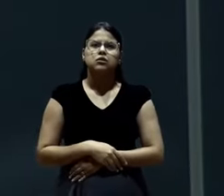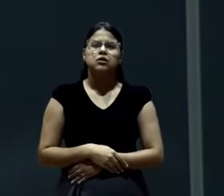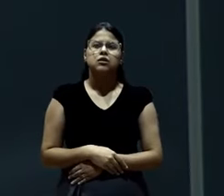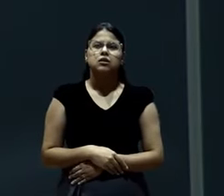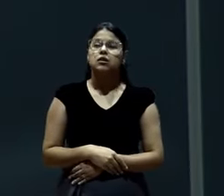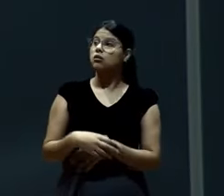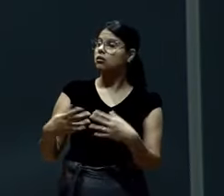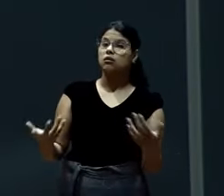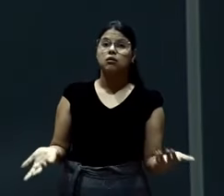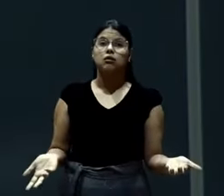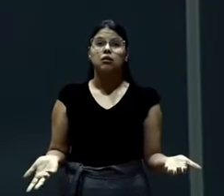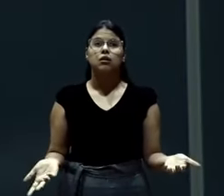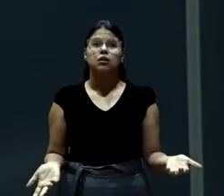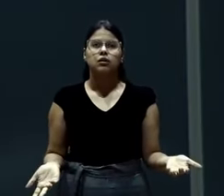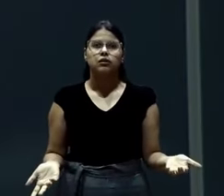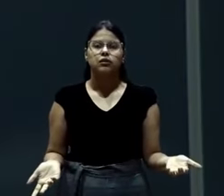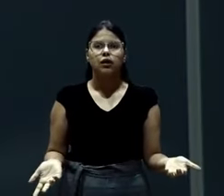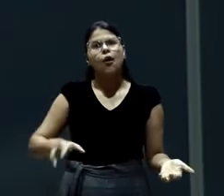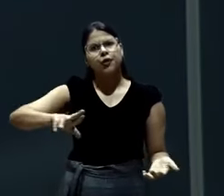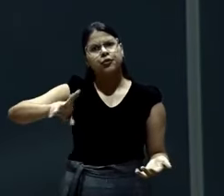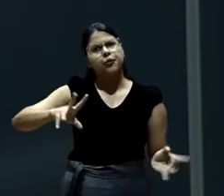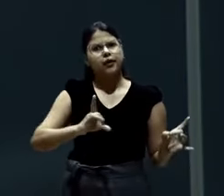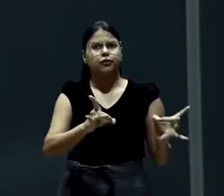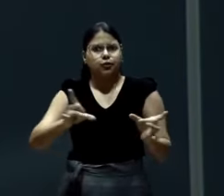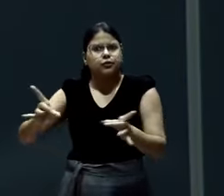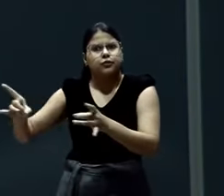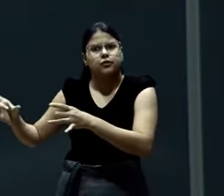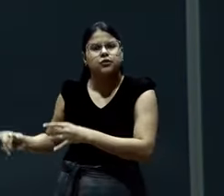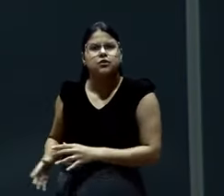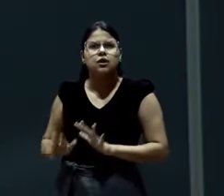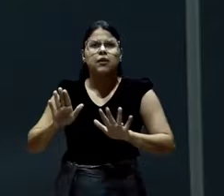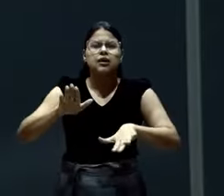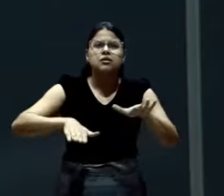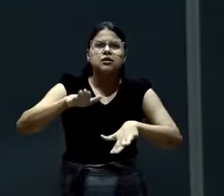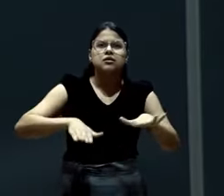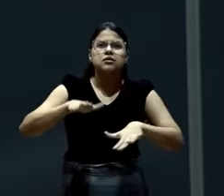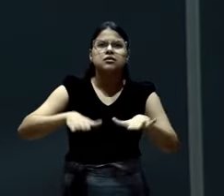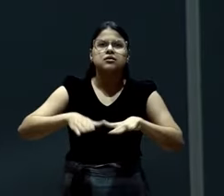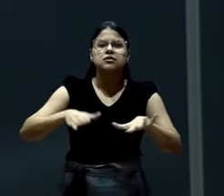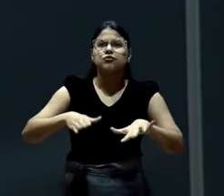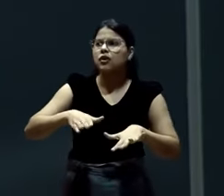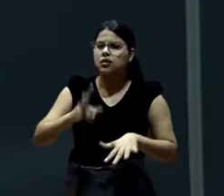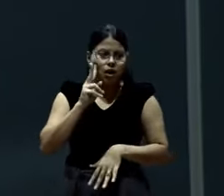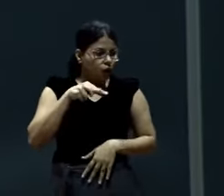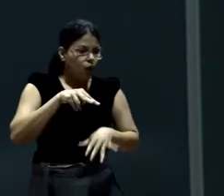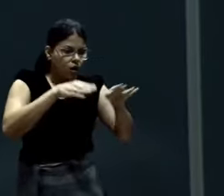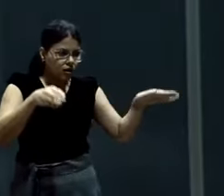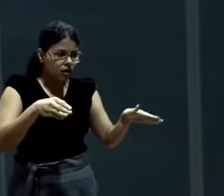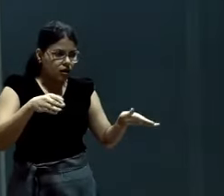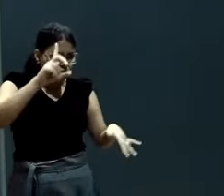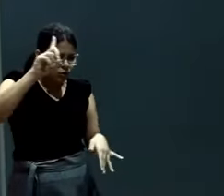Então tem dia que a gente acorda. Não é todo dia também. Mas que acorda. tomo um susto. É alguma data. Importante. Que eu